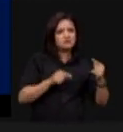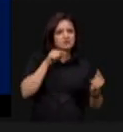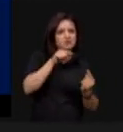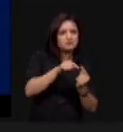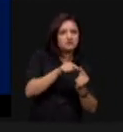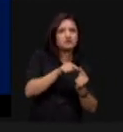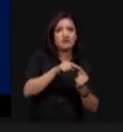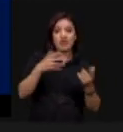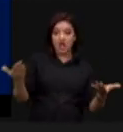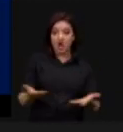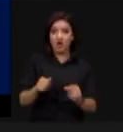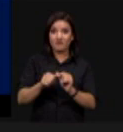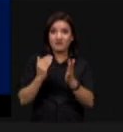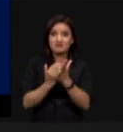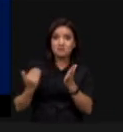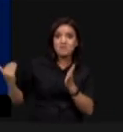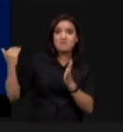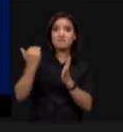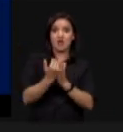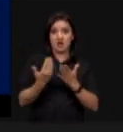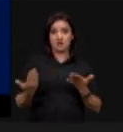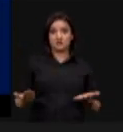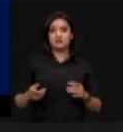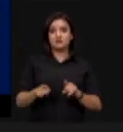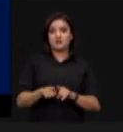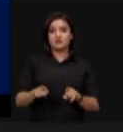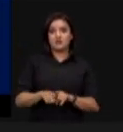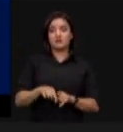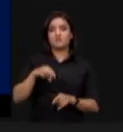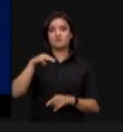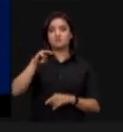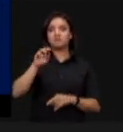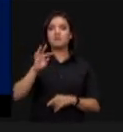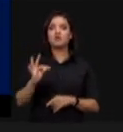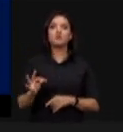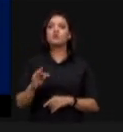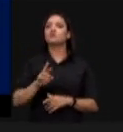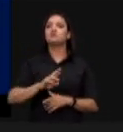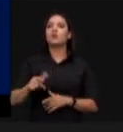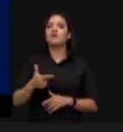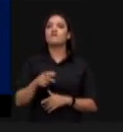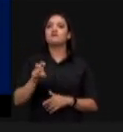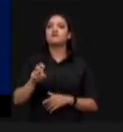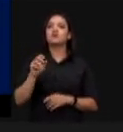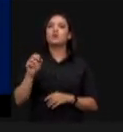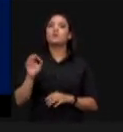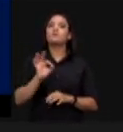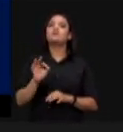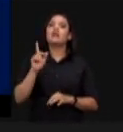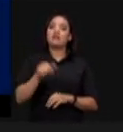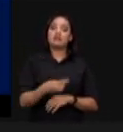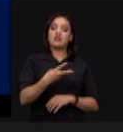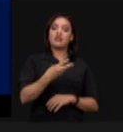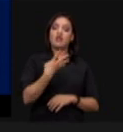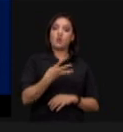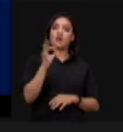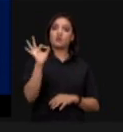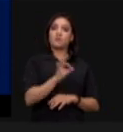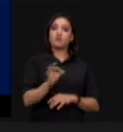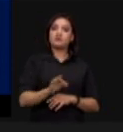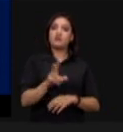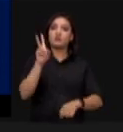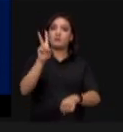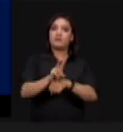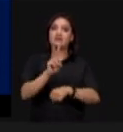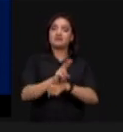Grosso, desses dados, e lá, por exemplo, não é 25% lá, e 34% dessa vegetação nativa está sendo preservada